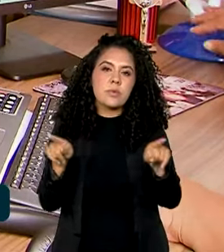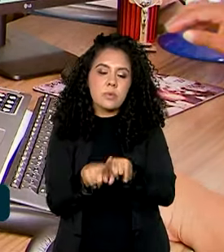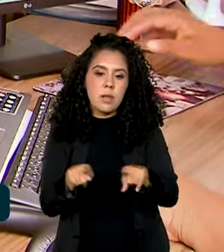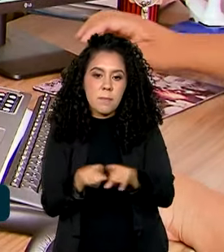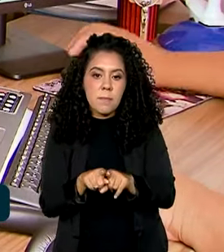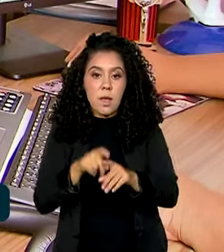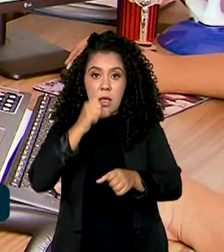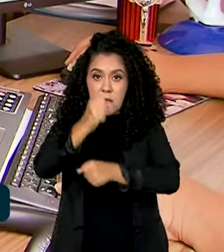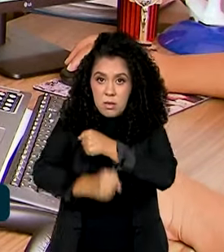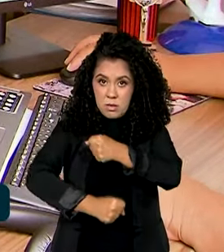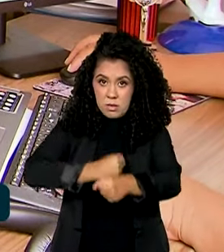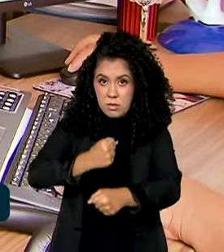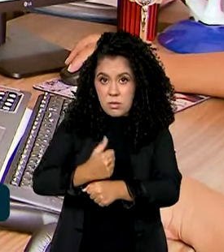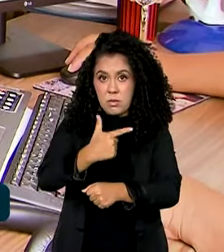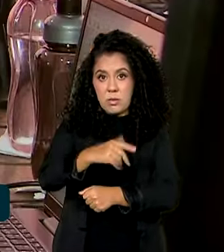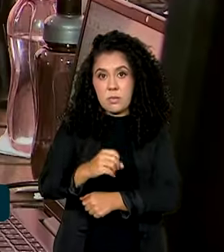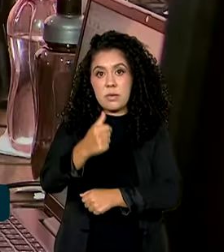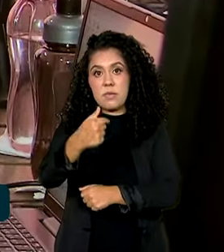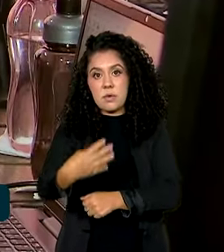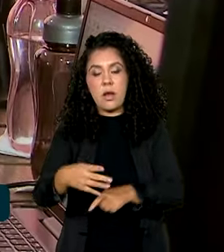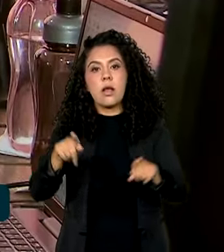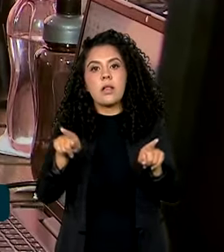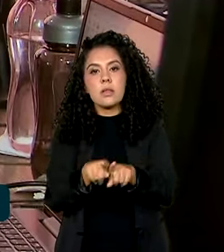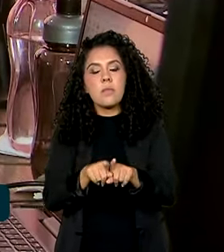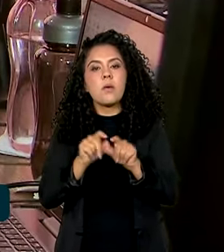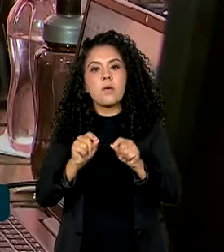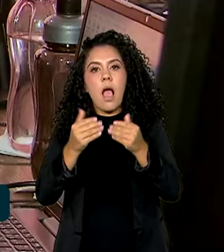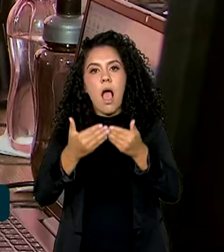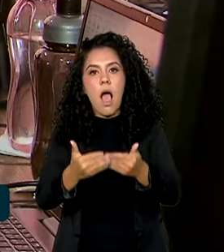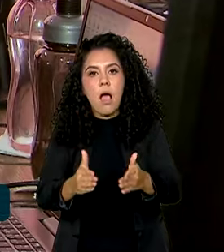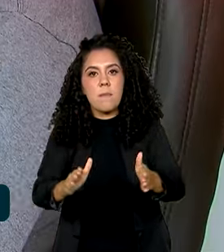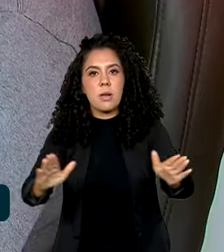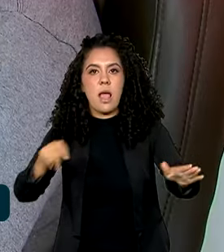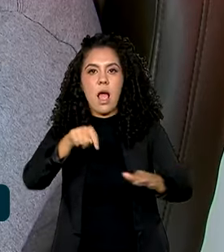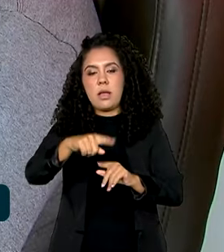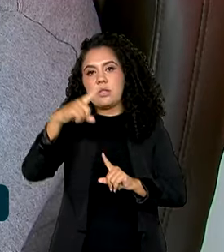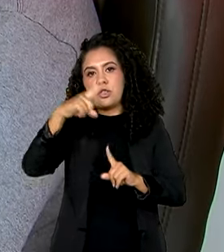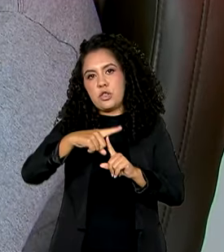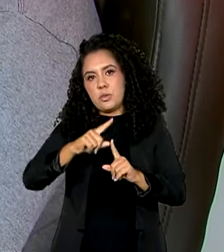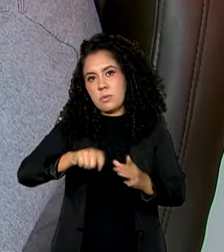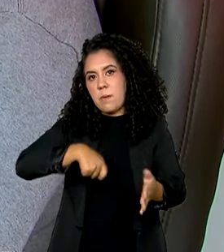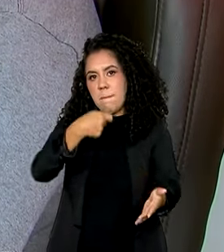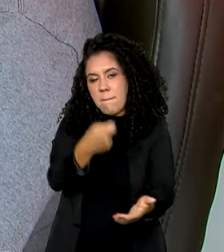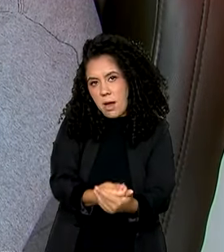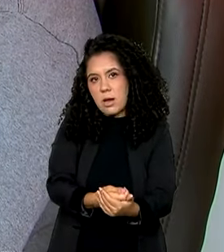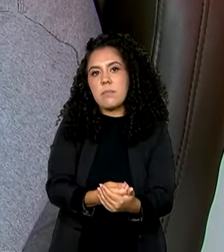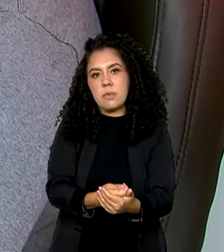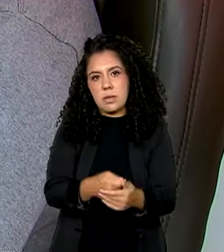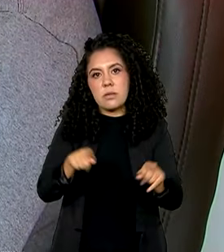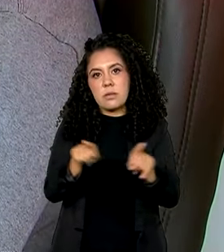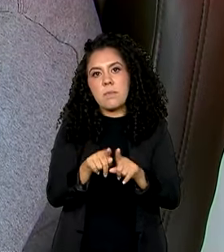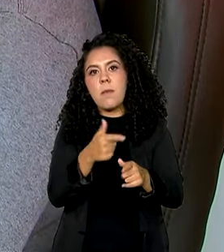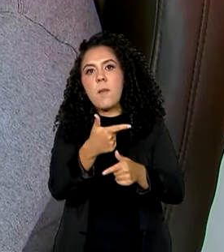de 2024, ampliar gradualmente essa modalidade de pagamento para outras situações.